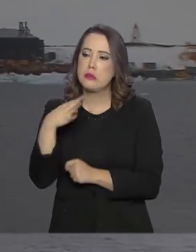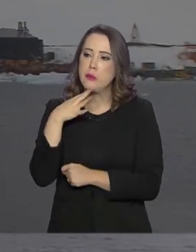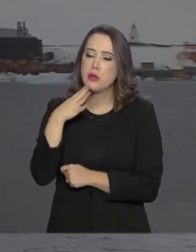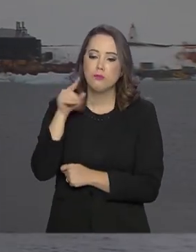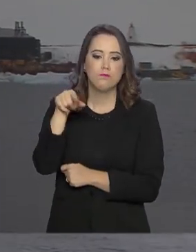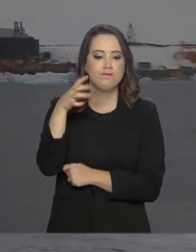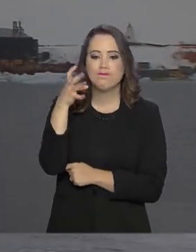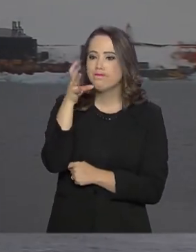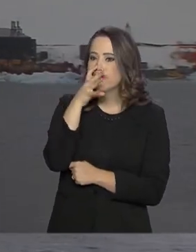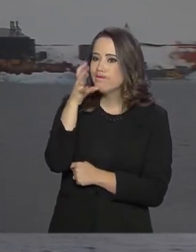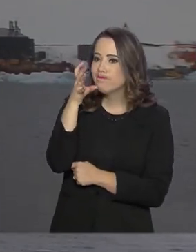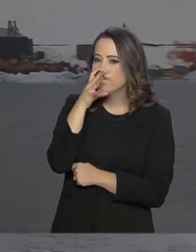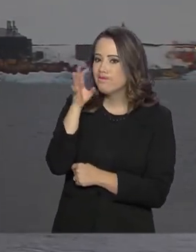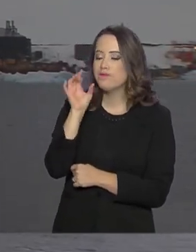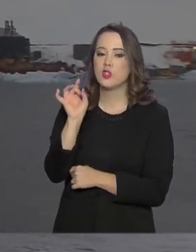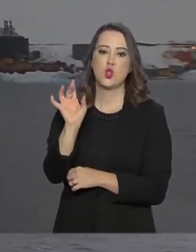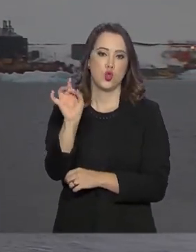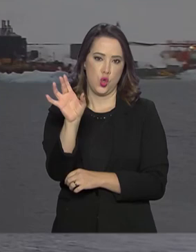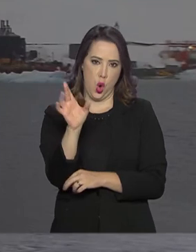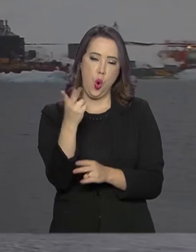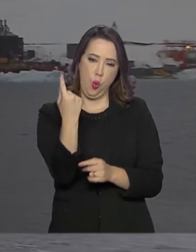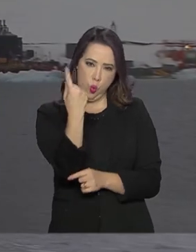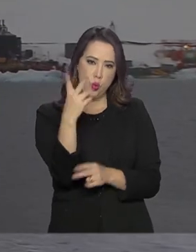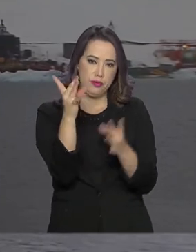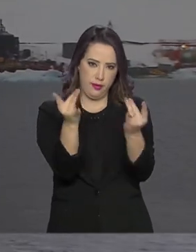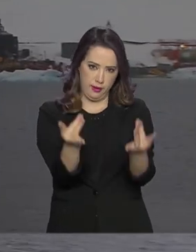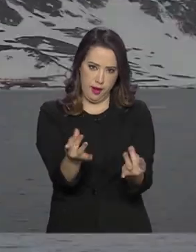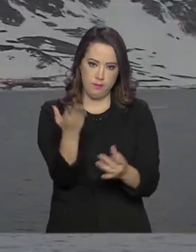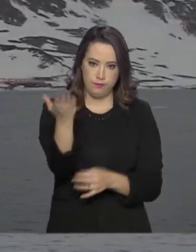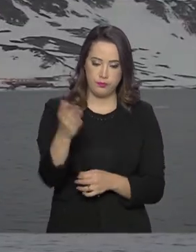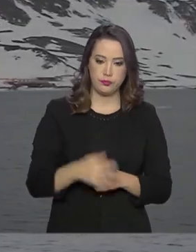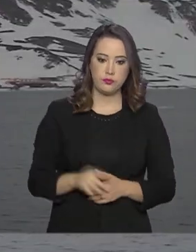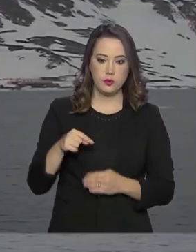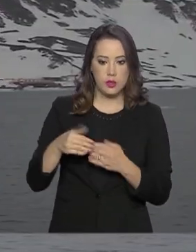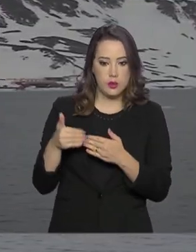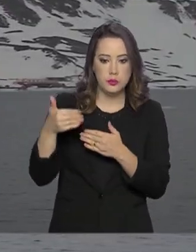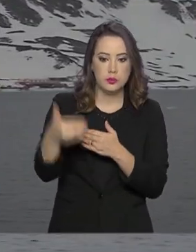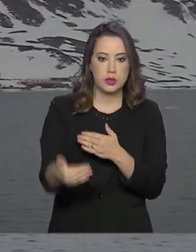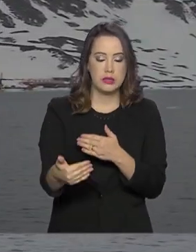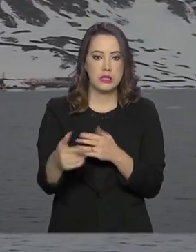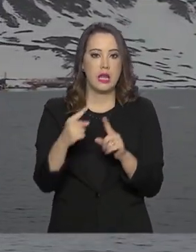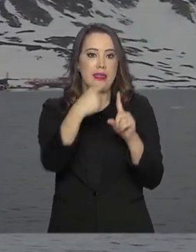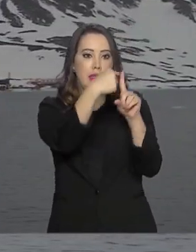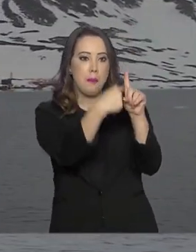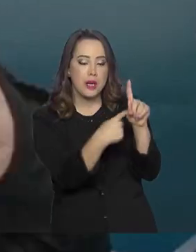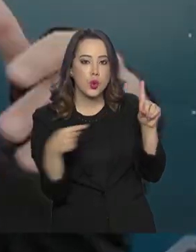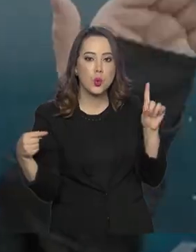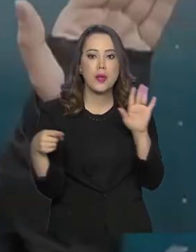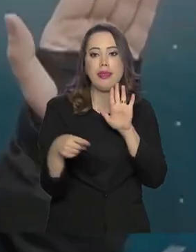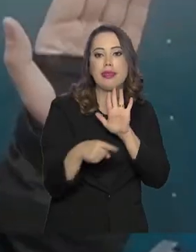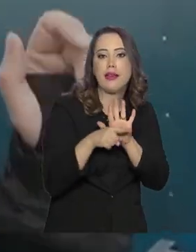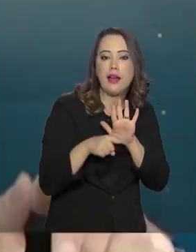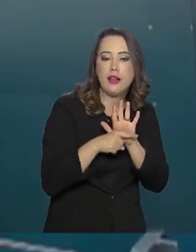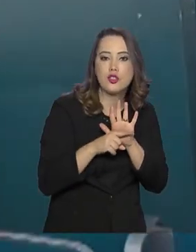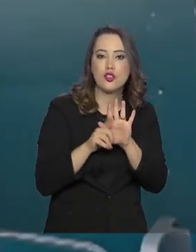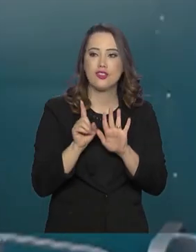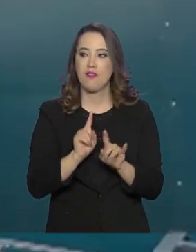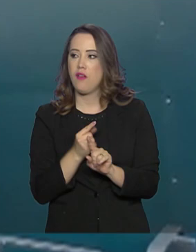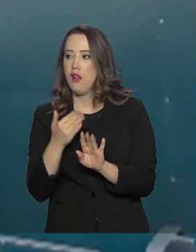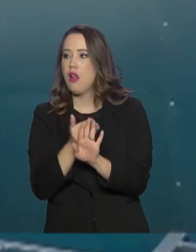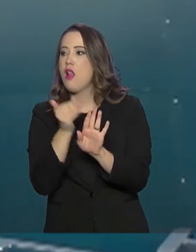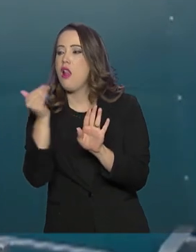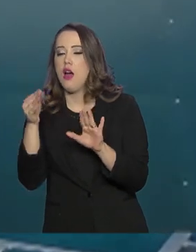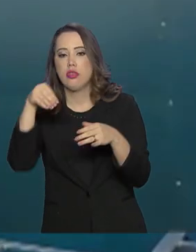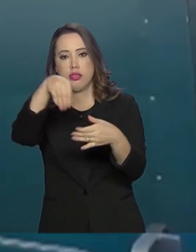impressiona. Só para dar um detalhezinho para vocês ficarem sabendo, aqui fora, a temperatura negativa lá dentro está acima de